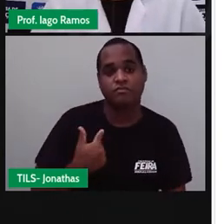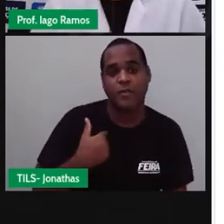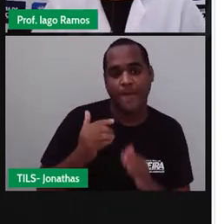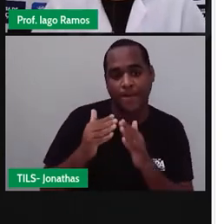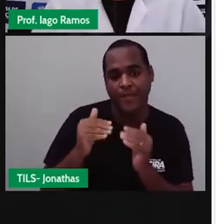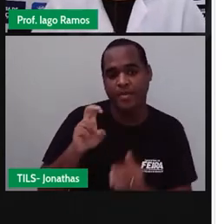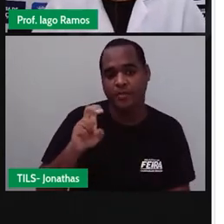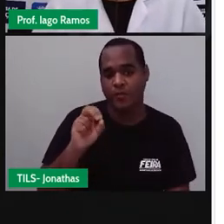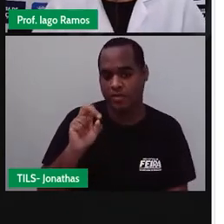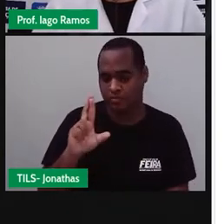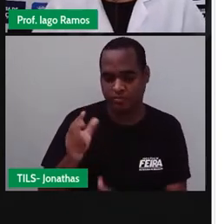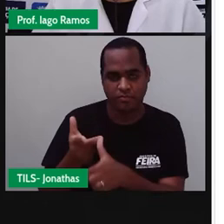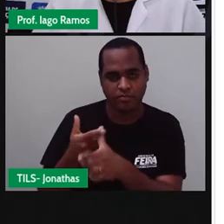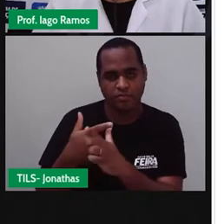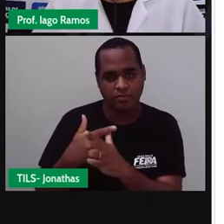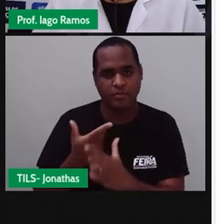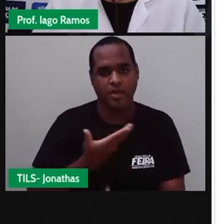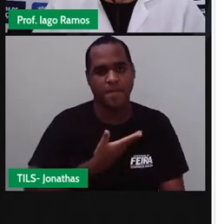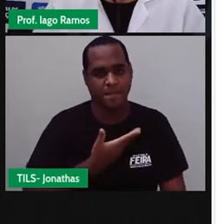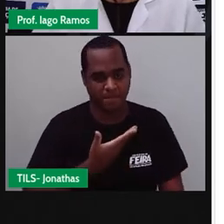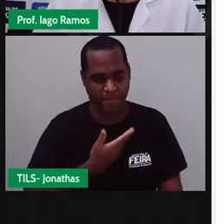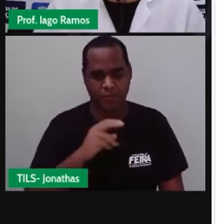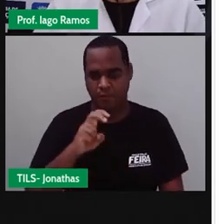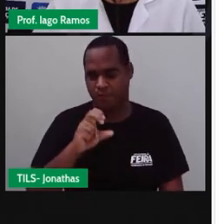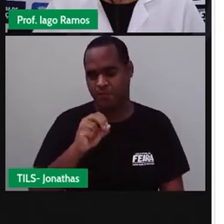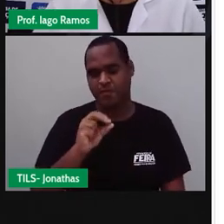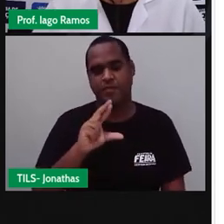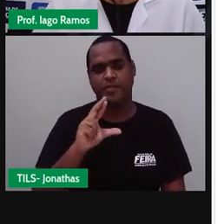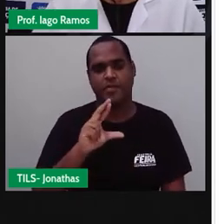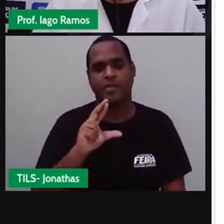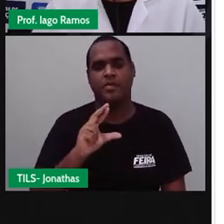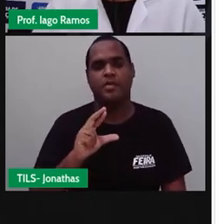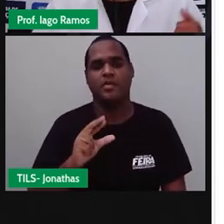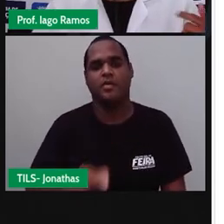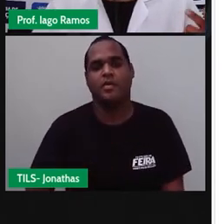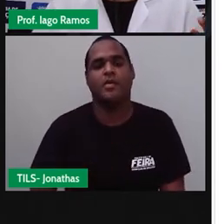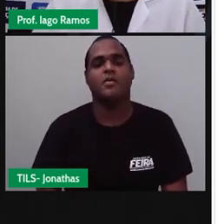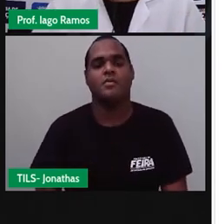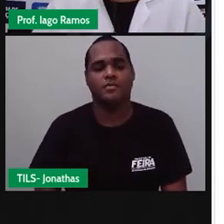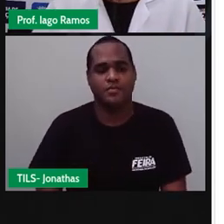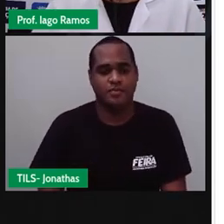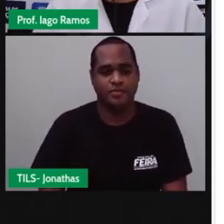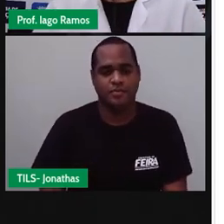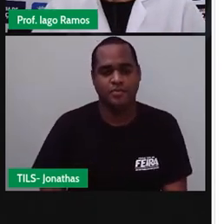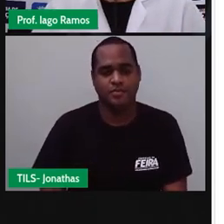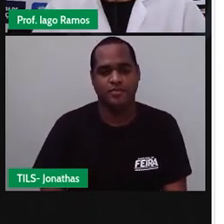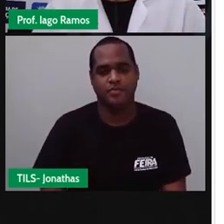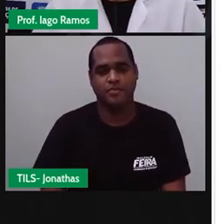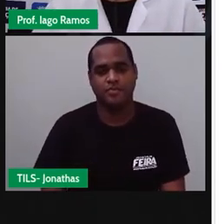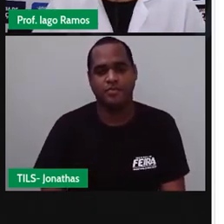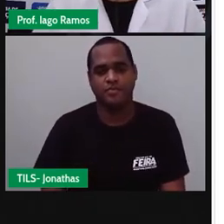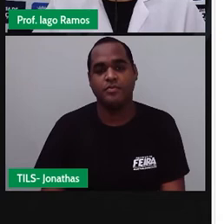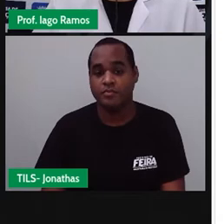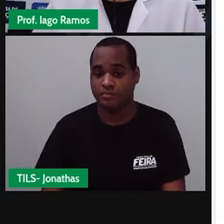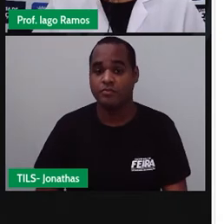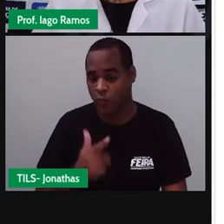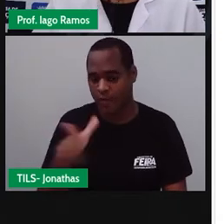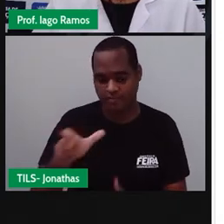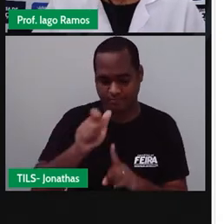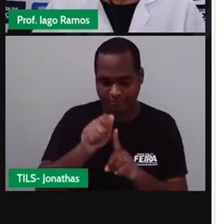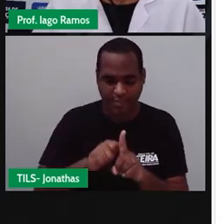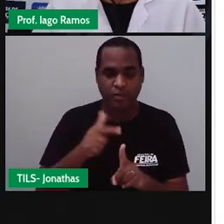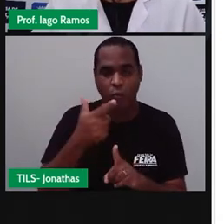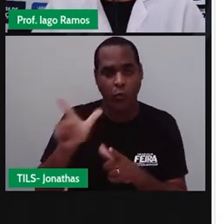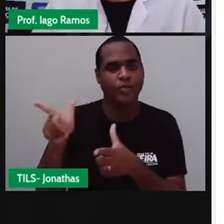50 reais emprestado a um amigo, certo? No mês seguinte fiz um novo